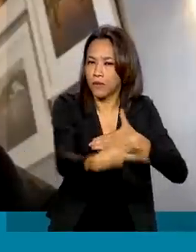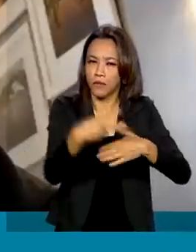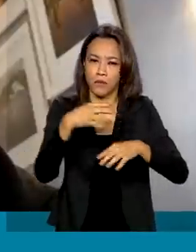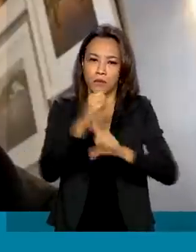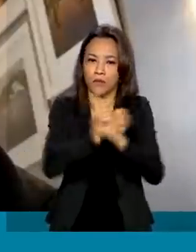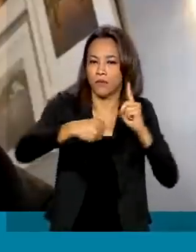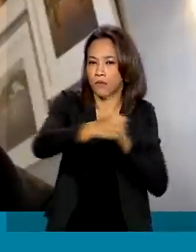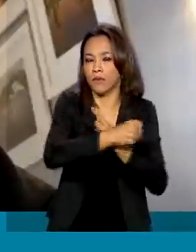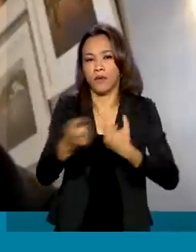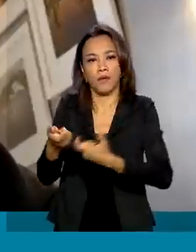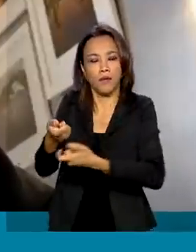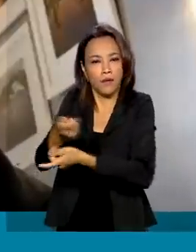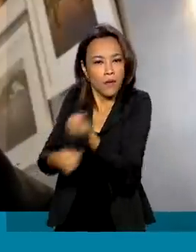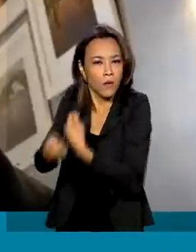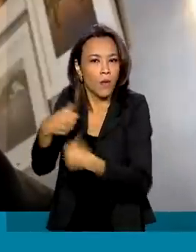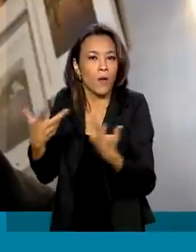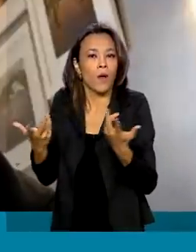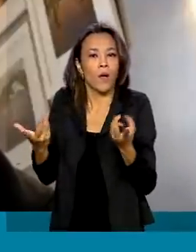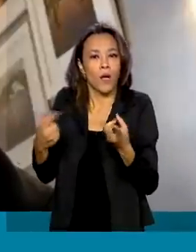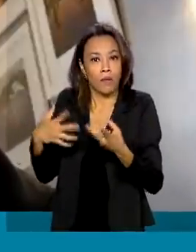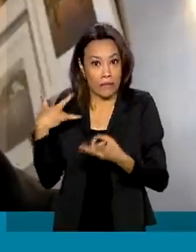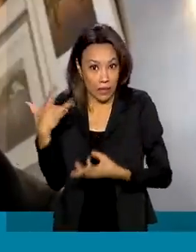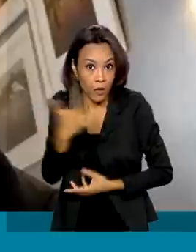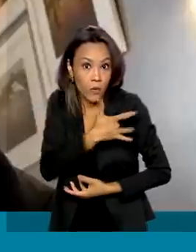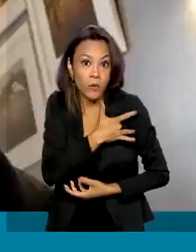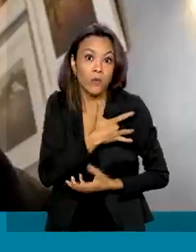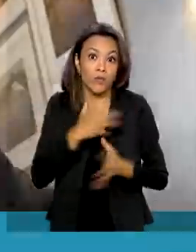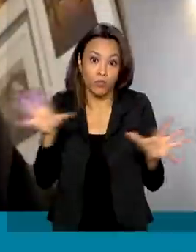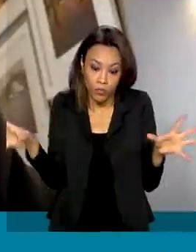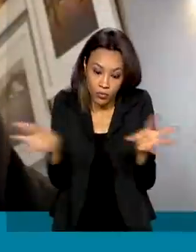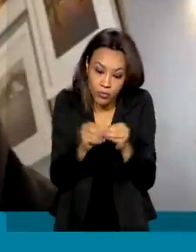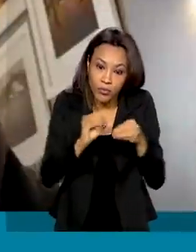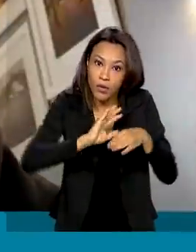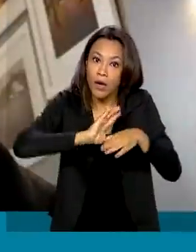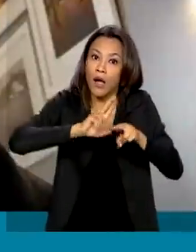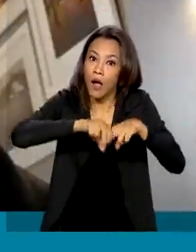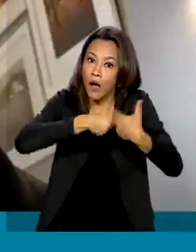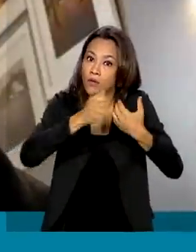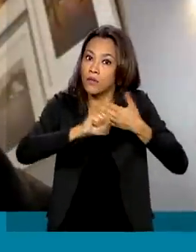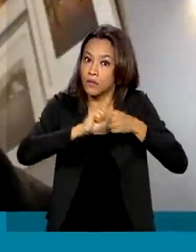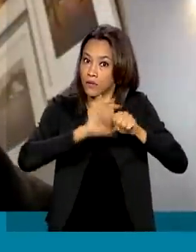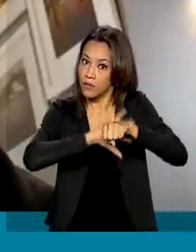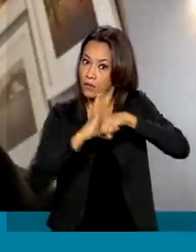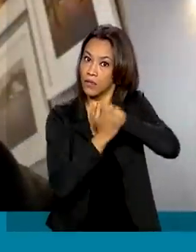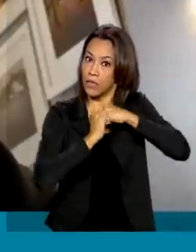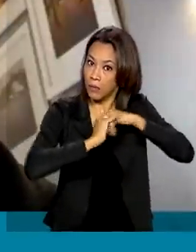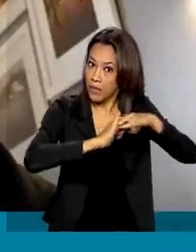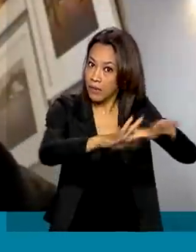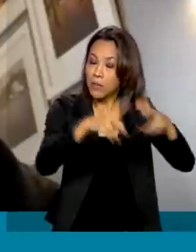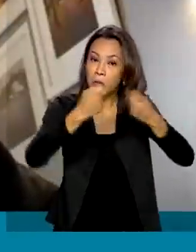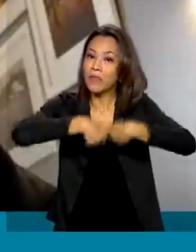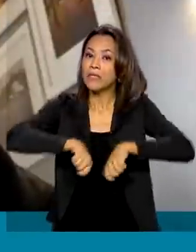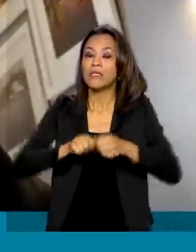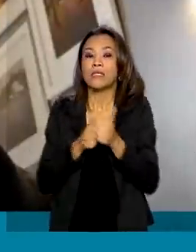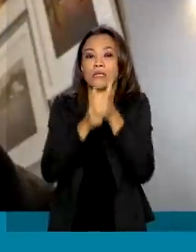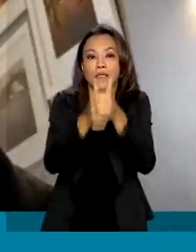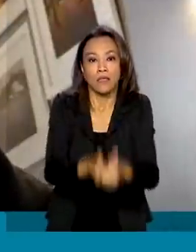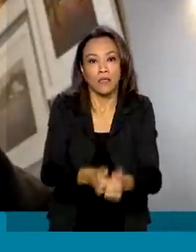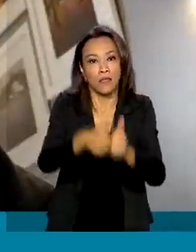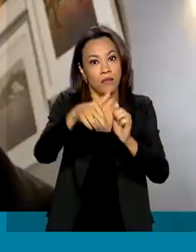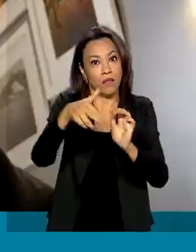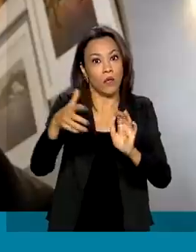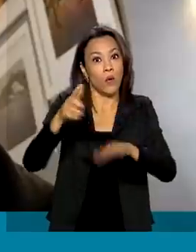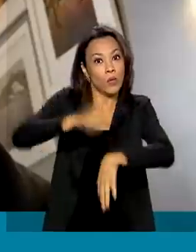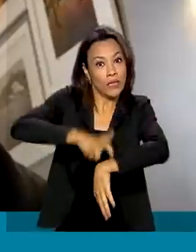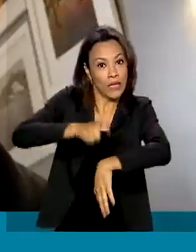de saúde relacionados à pandemia, ela não precisa obedecer ao teto dos gastos e, consequentemente,